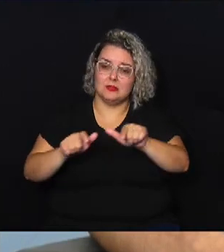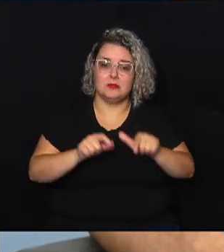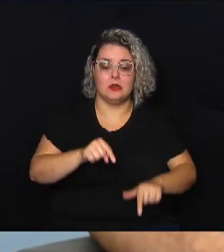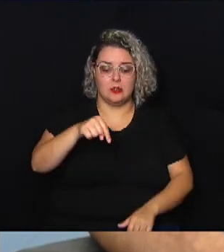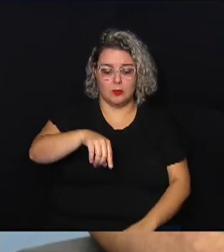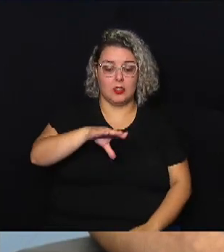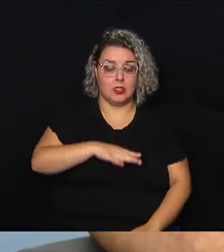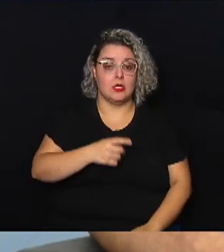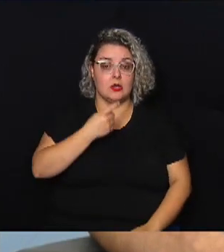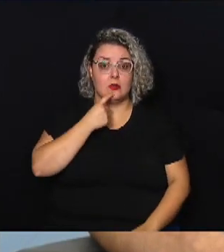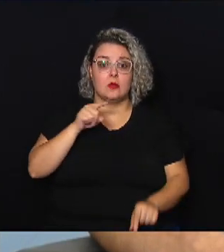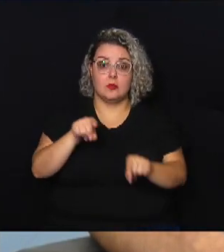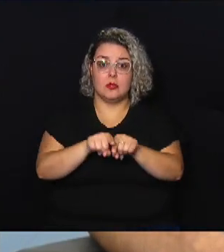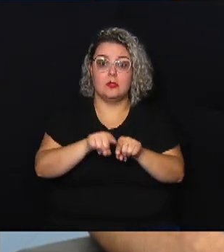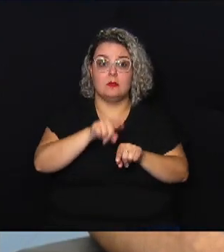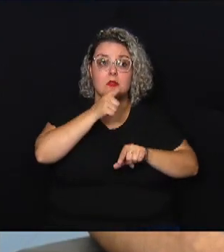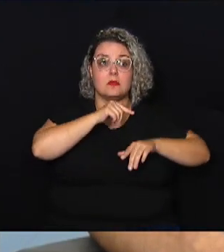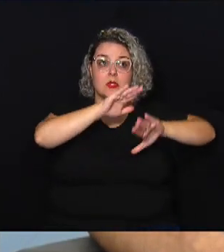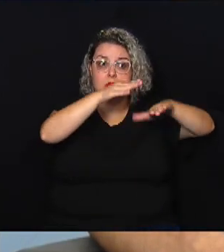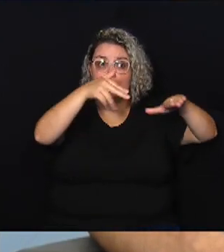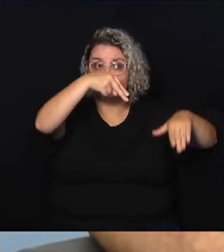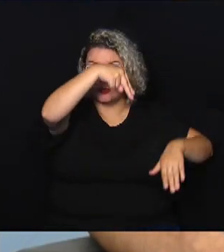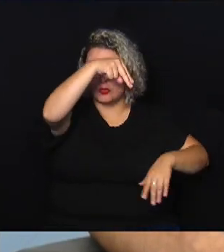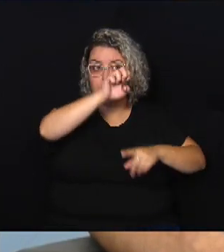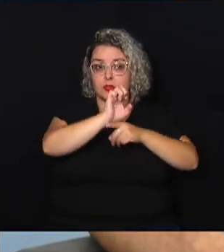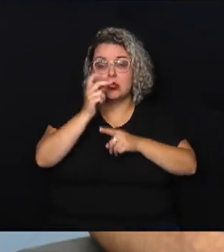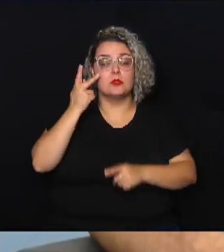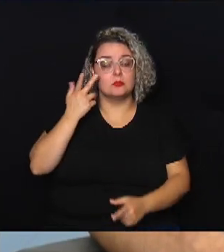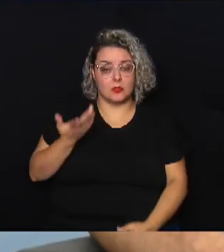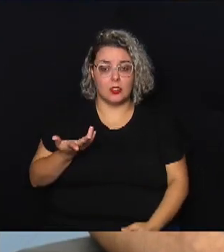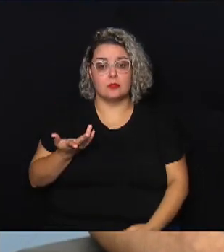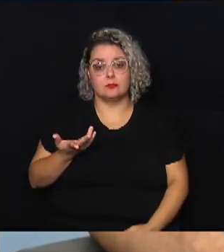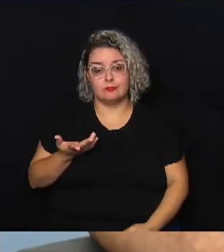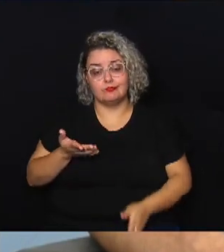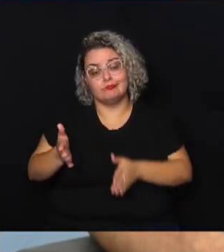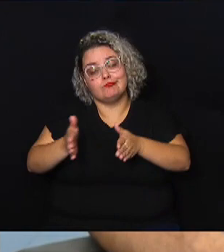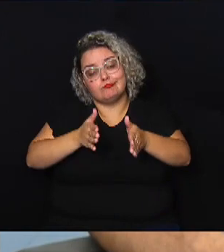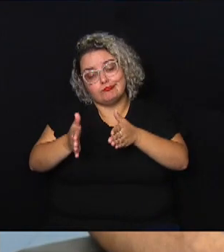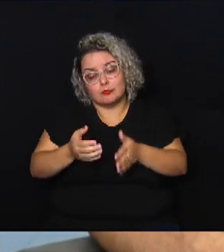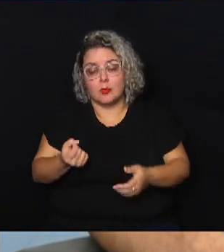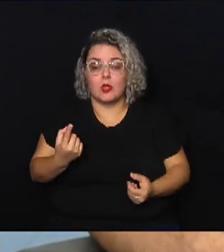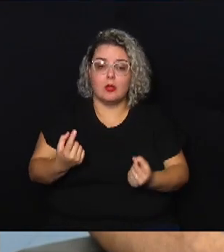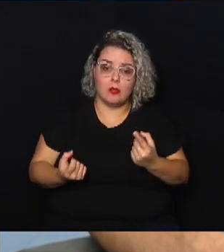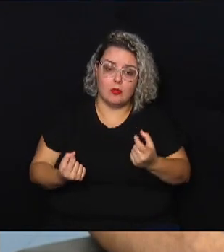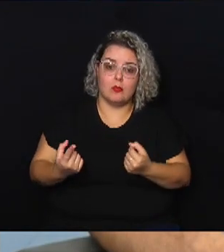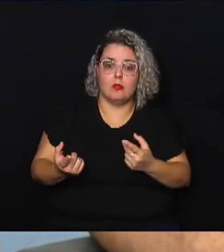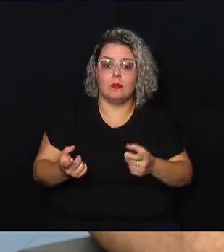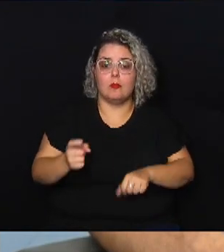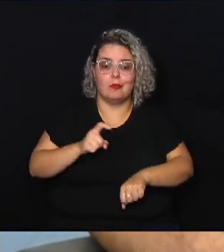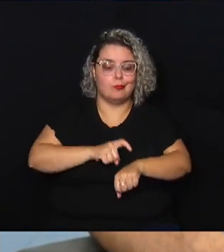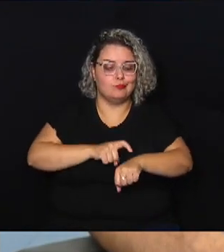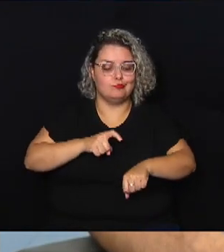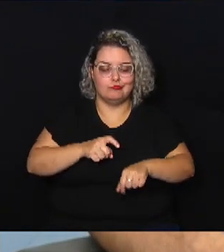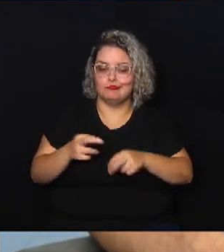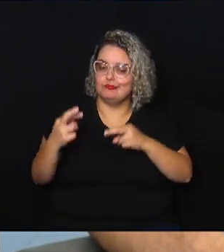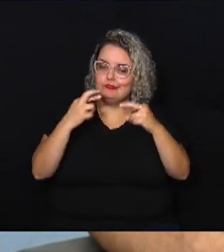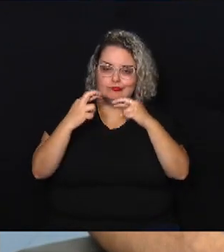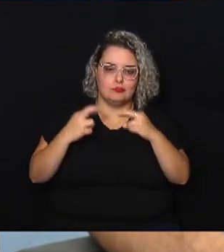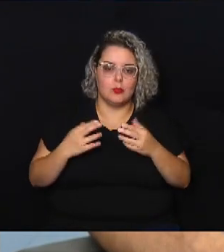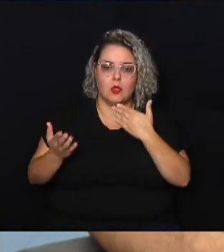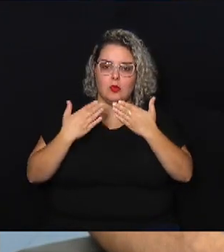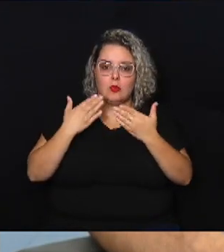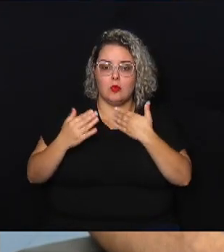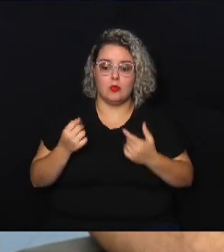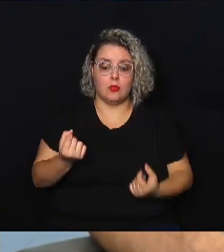Campinas quanto lá no litoral norte, são situações que em algum momento a gente verifica, até conversando com